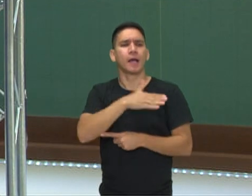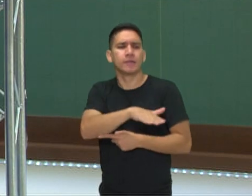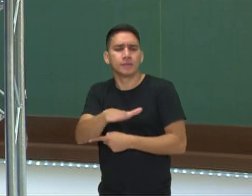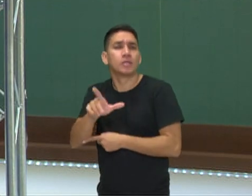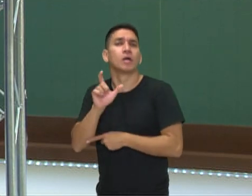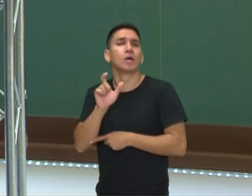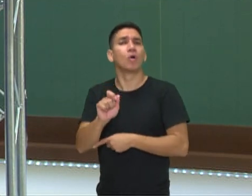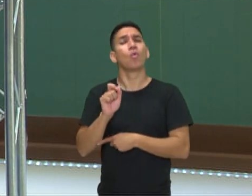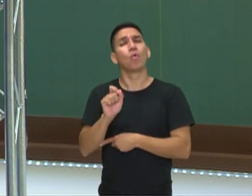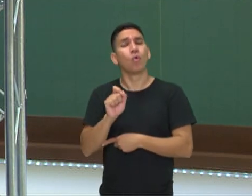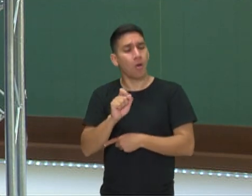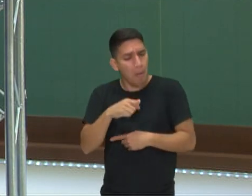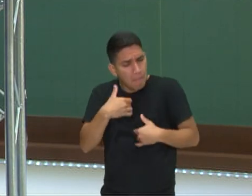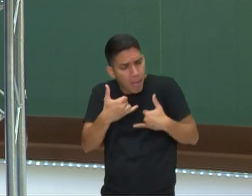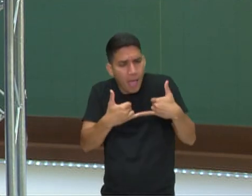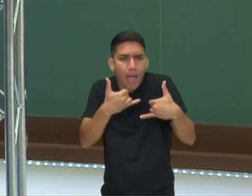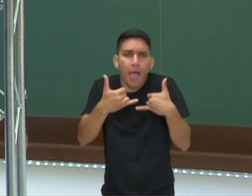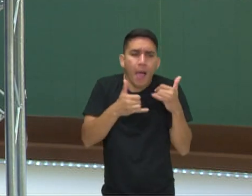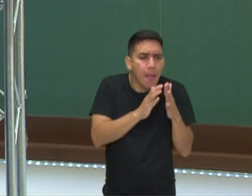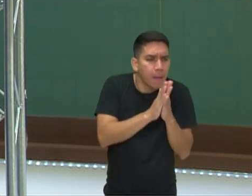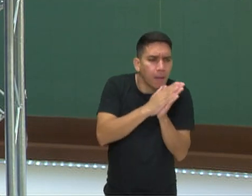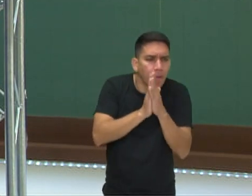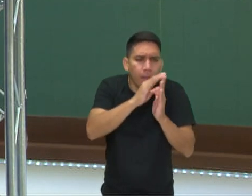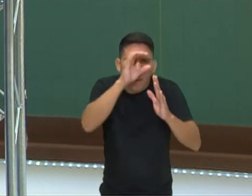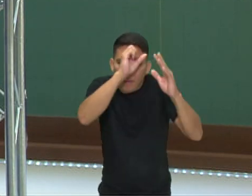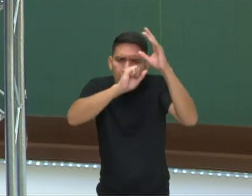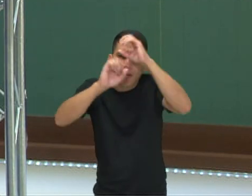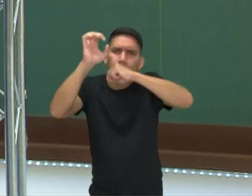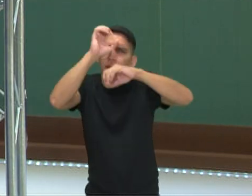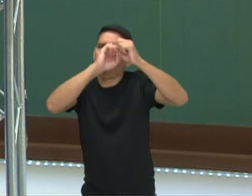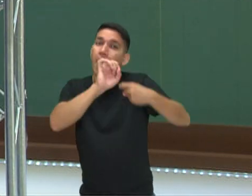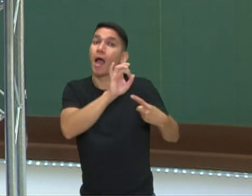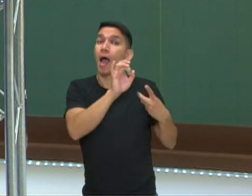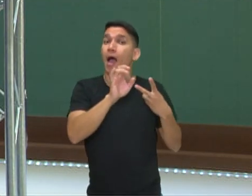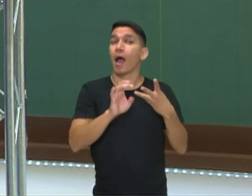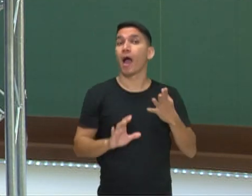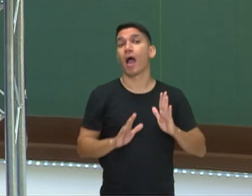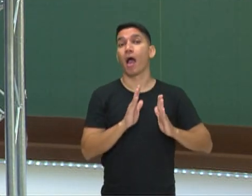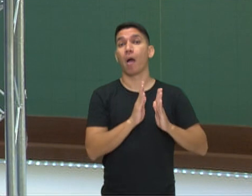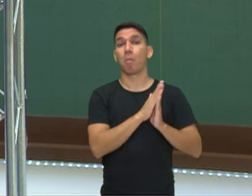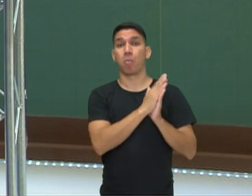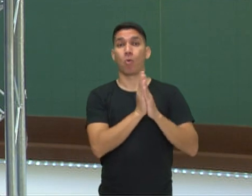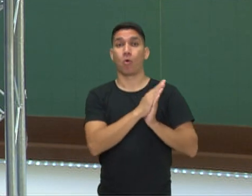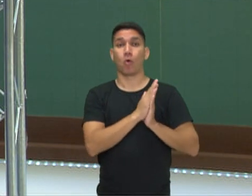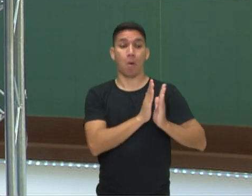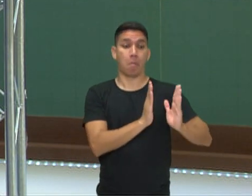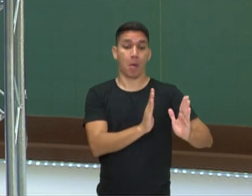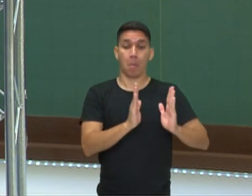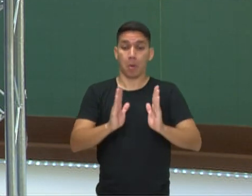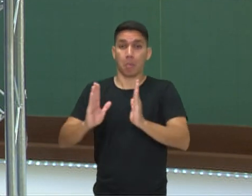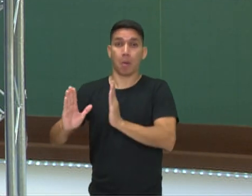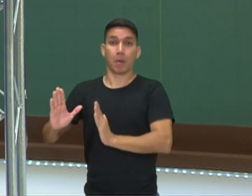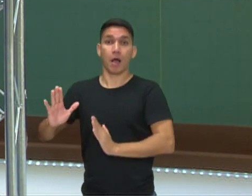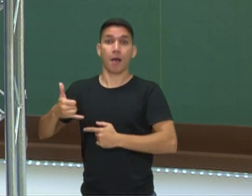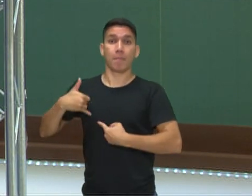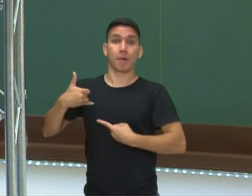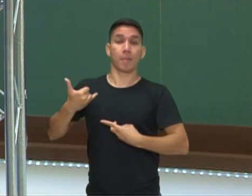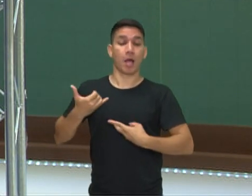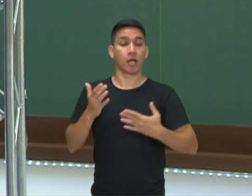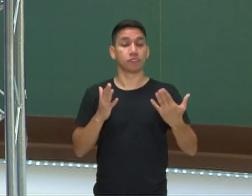povos indígenas vão brincando e aprendendo, né? Cada boneca para uma fase da vida.